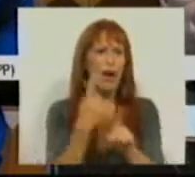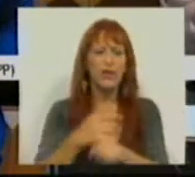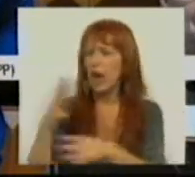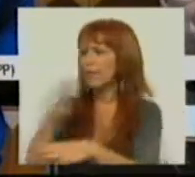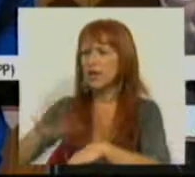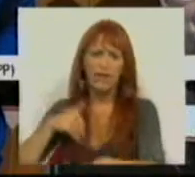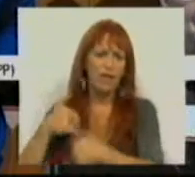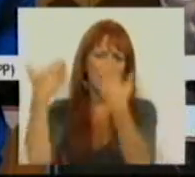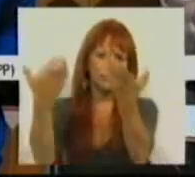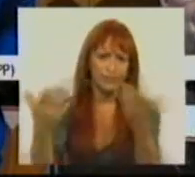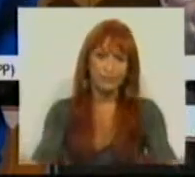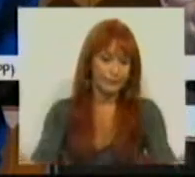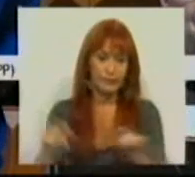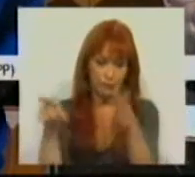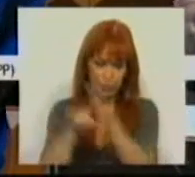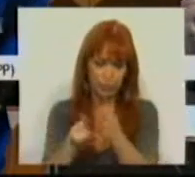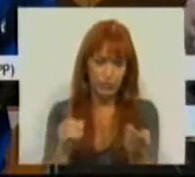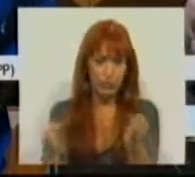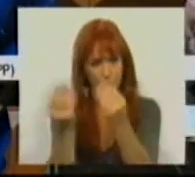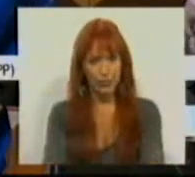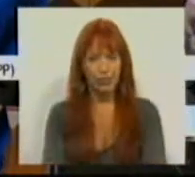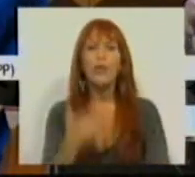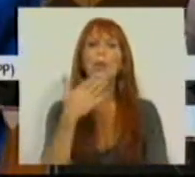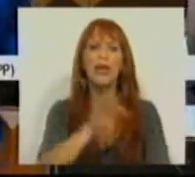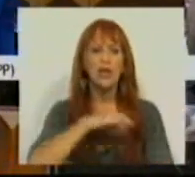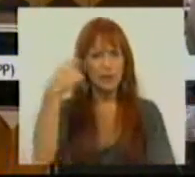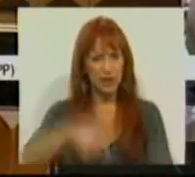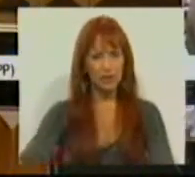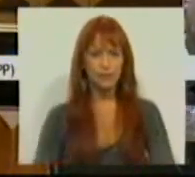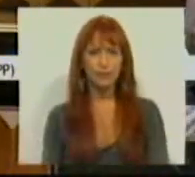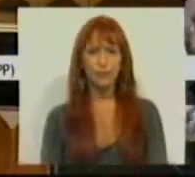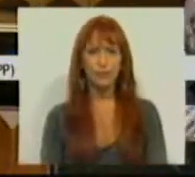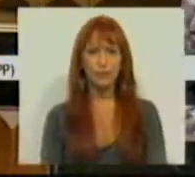a maioria vem praticando no processo legislativo. Muito obrigada, Sr. Presidente.